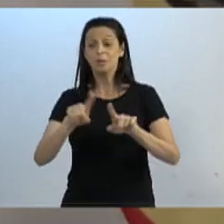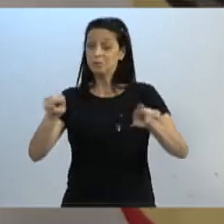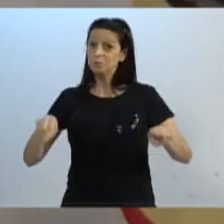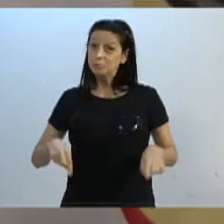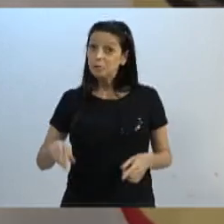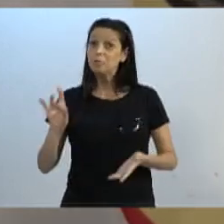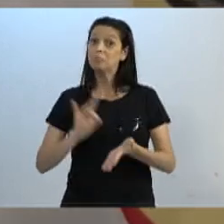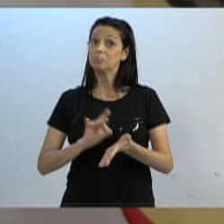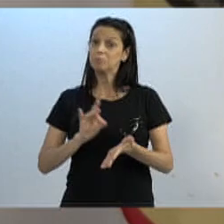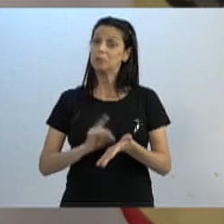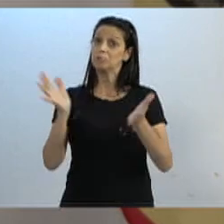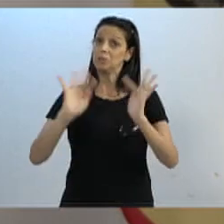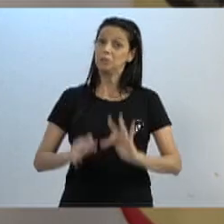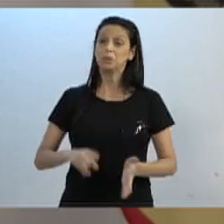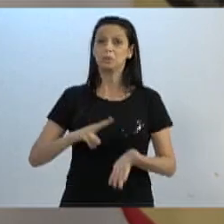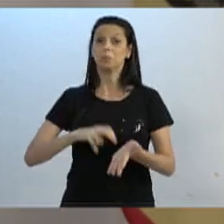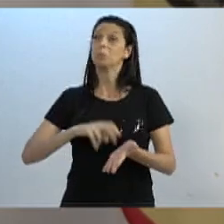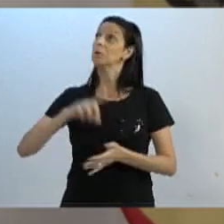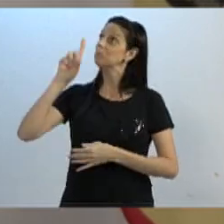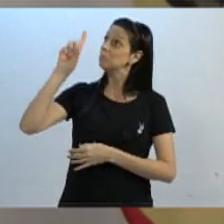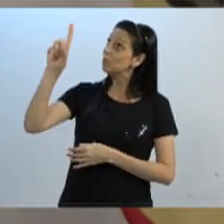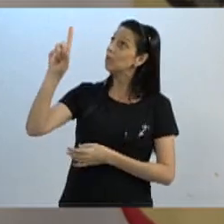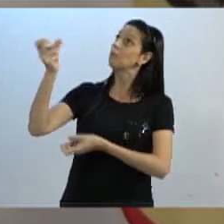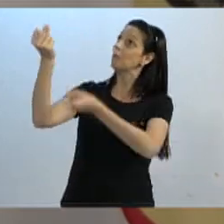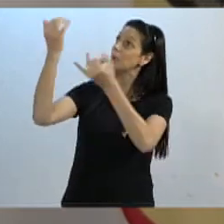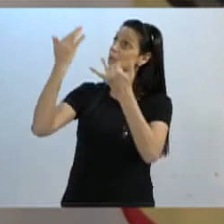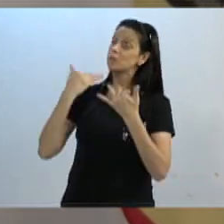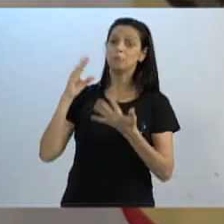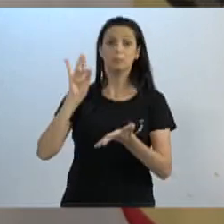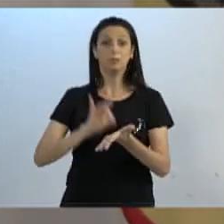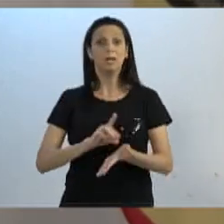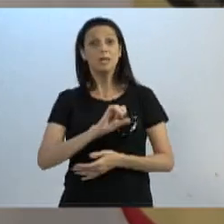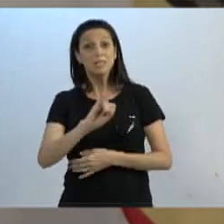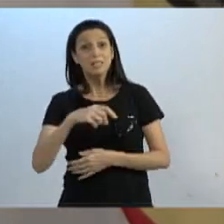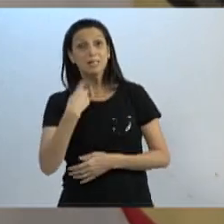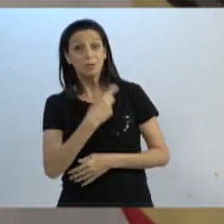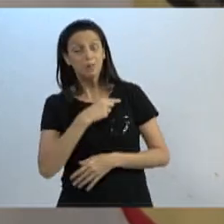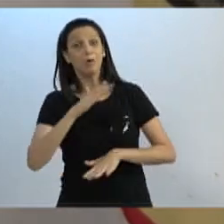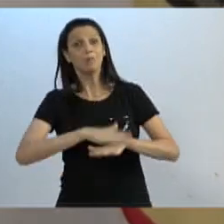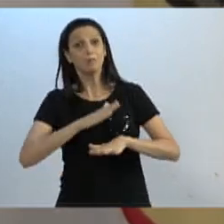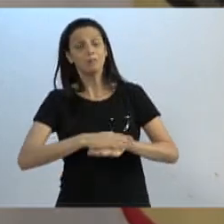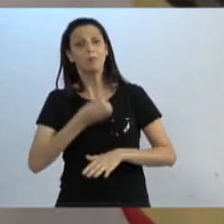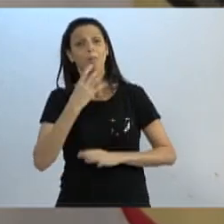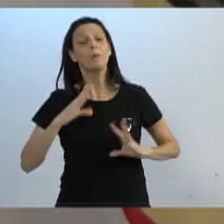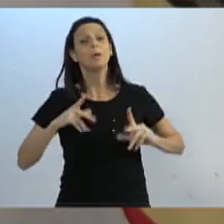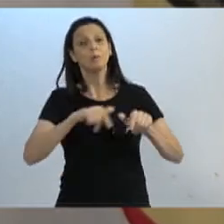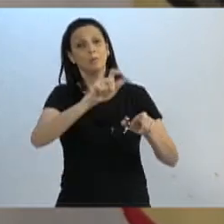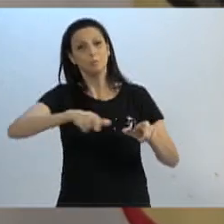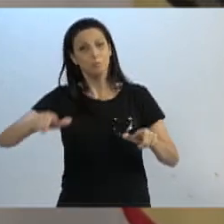agraciado por Deus. E dizer, senhores, que fazendo sempre o bem, nunca olhando a quem, as coisas vão muito mais bem.